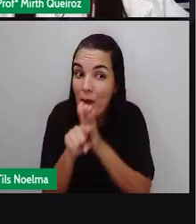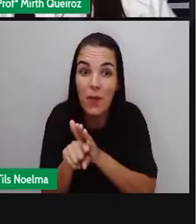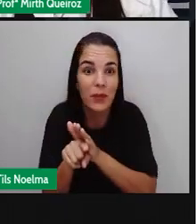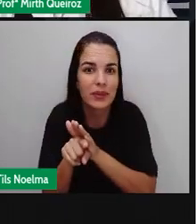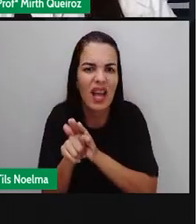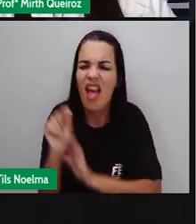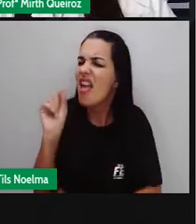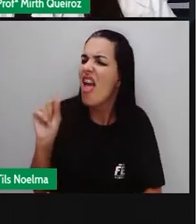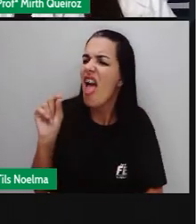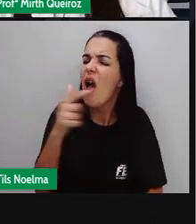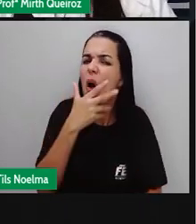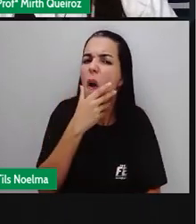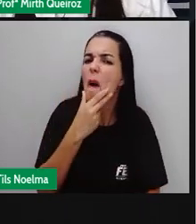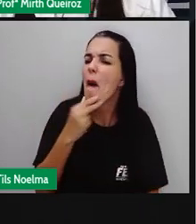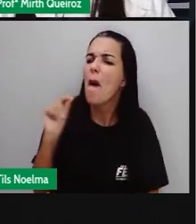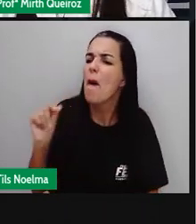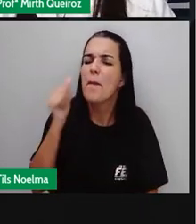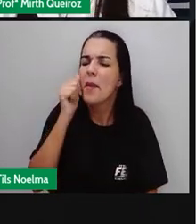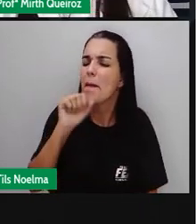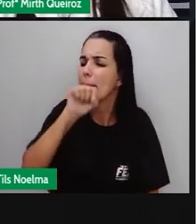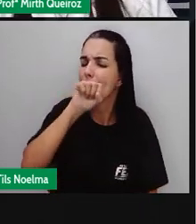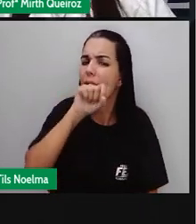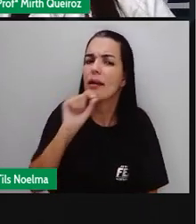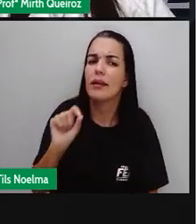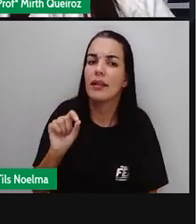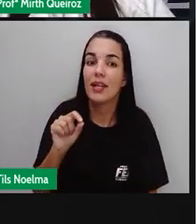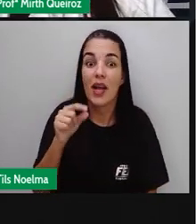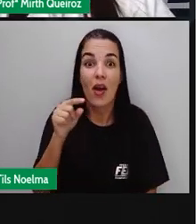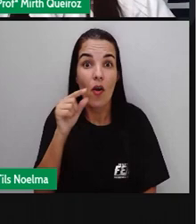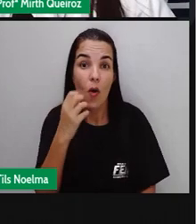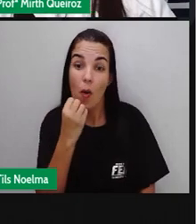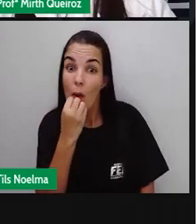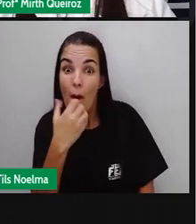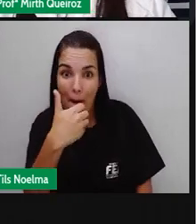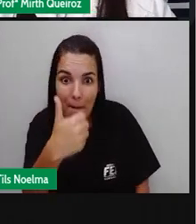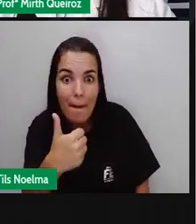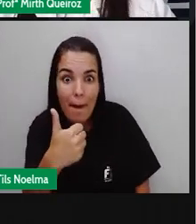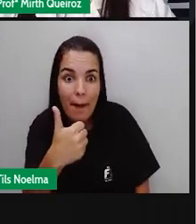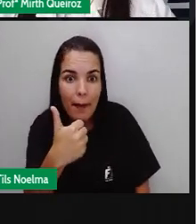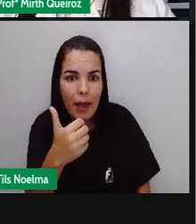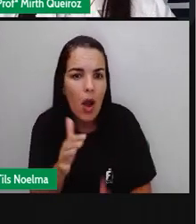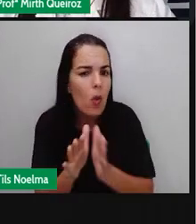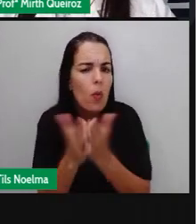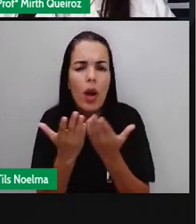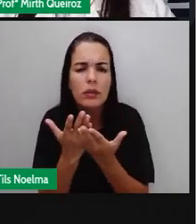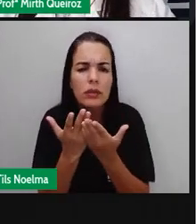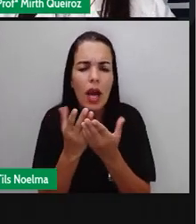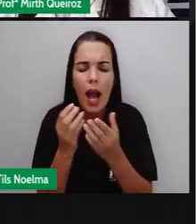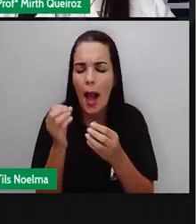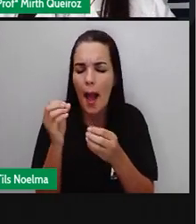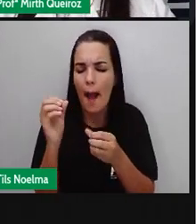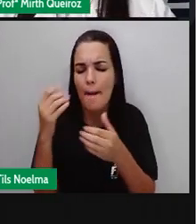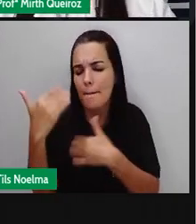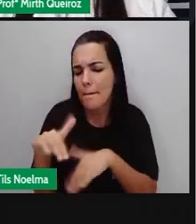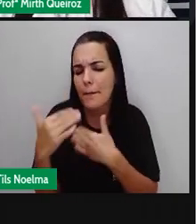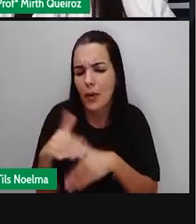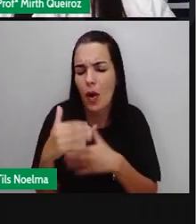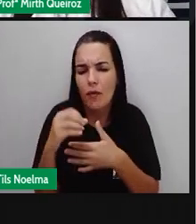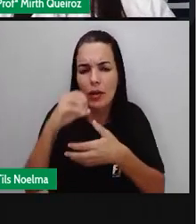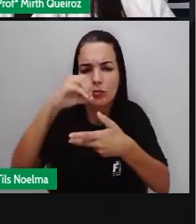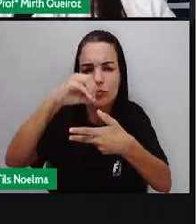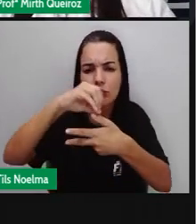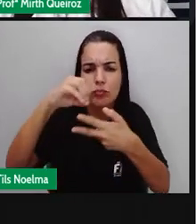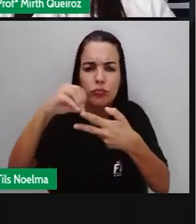aquele homem, mãe? Como vai? Tudo bem? Quando será a prova do Enem deste ano? Então,